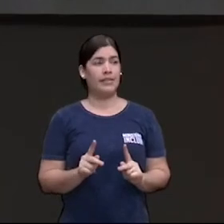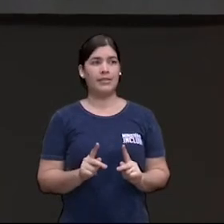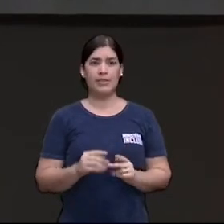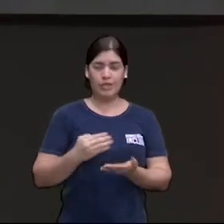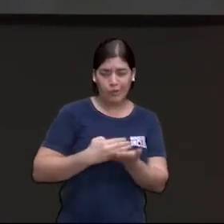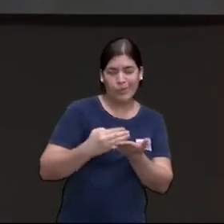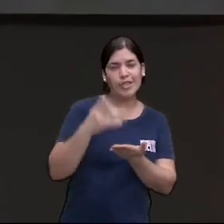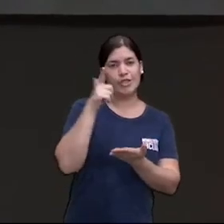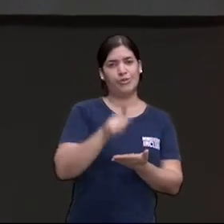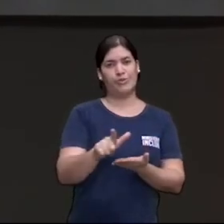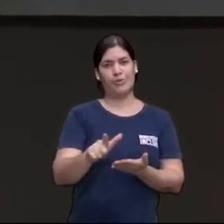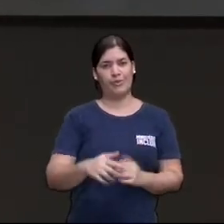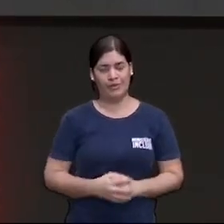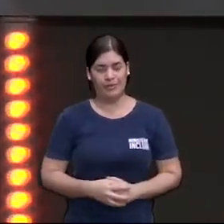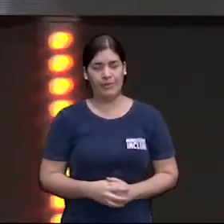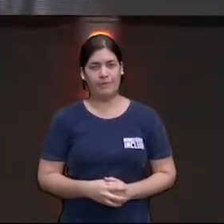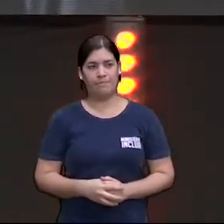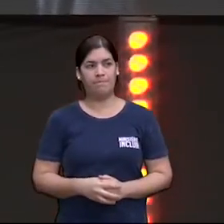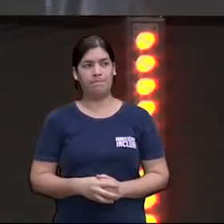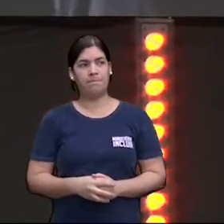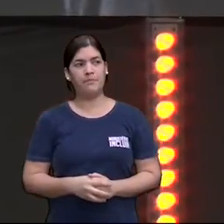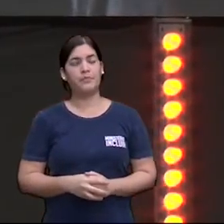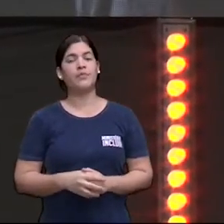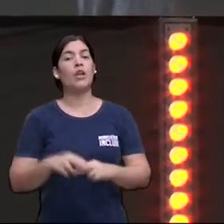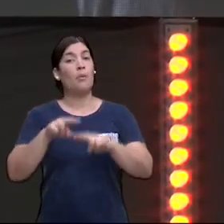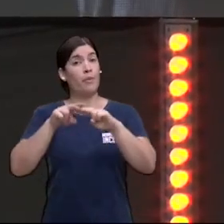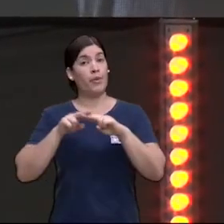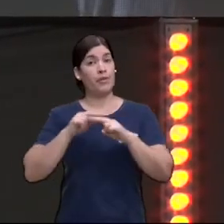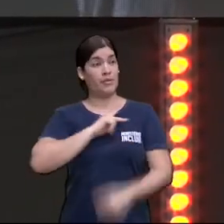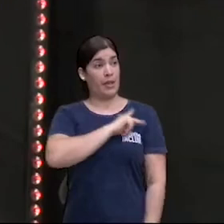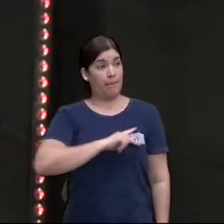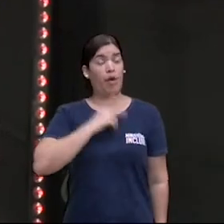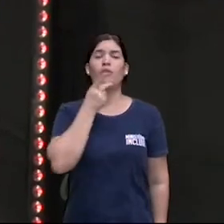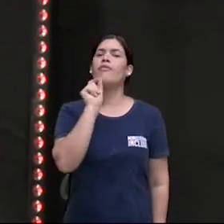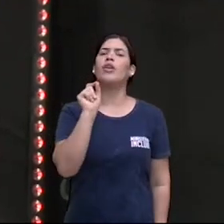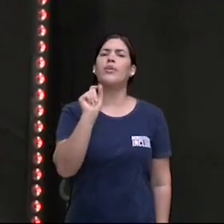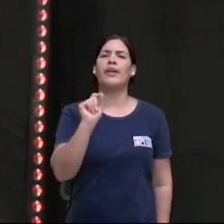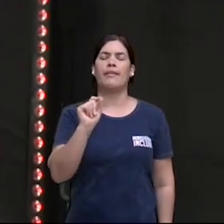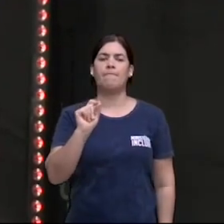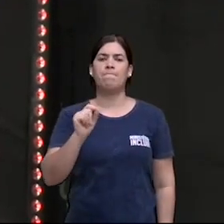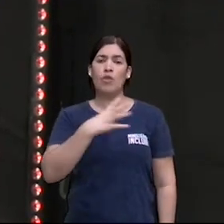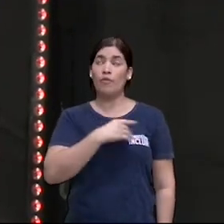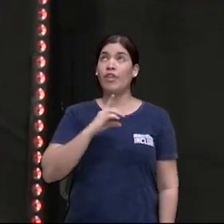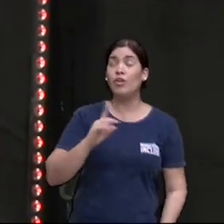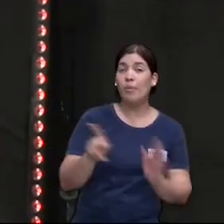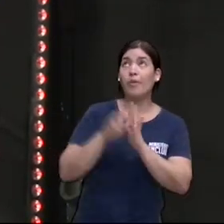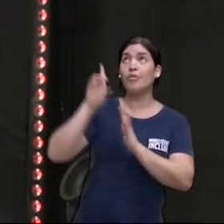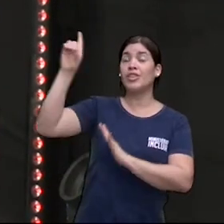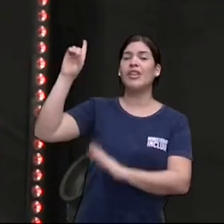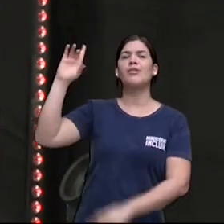recomeço. Por isso que o apóstolo Paulo vai dizer que o Filho de Deus me amou e se entregou por mim.